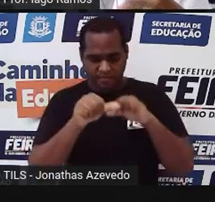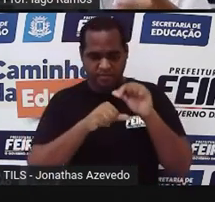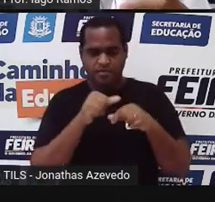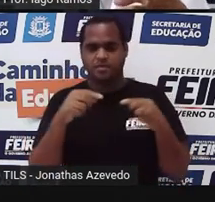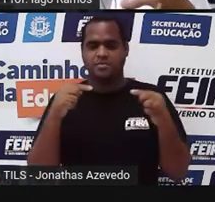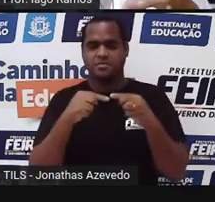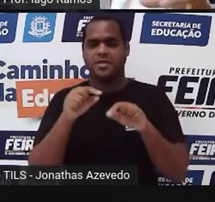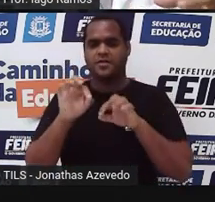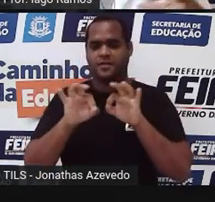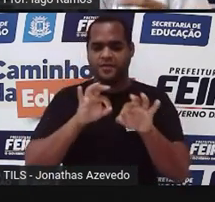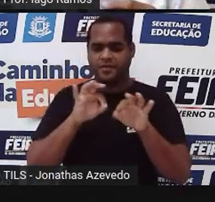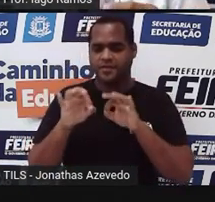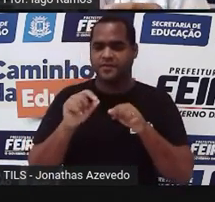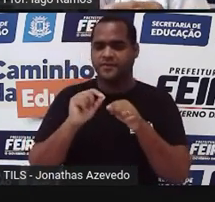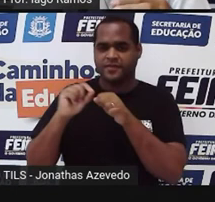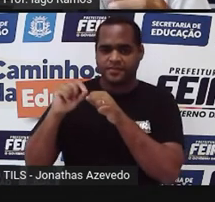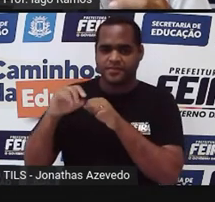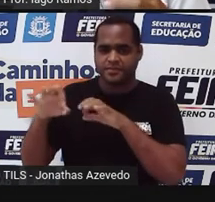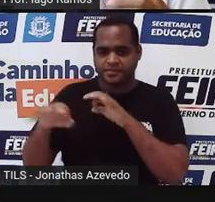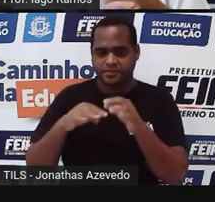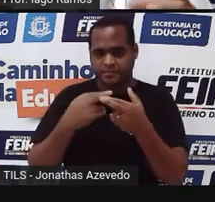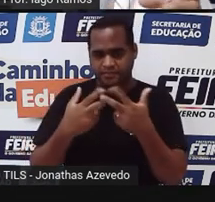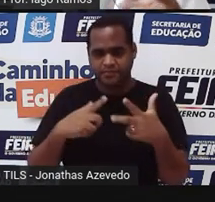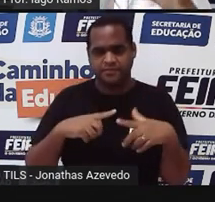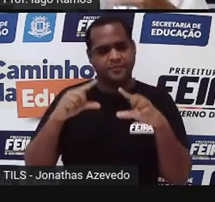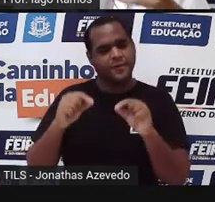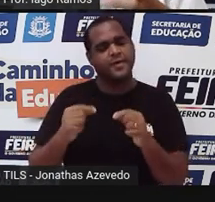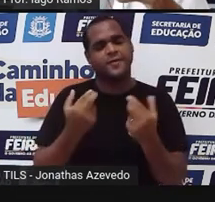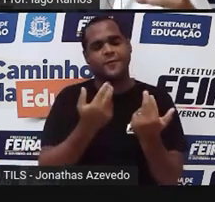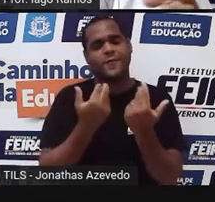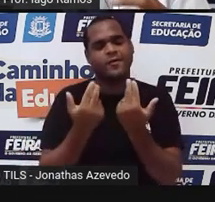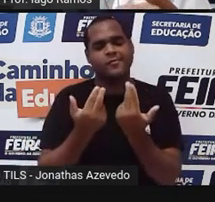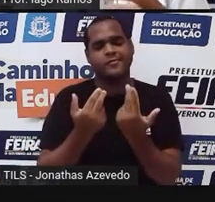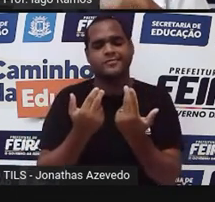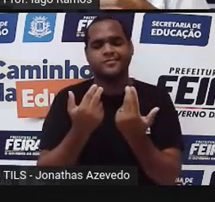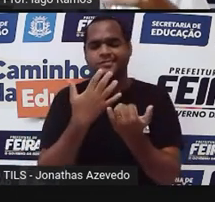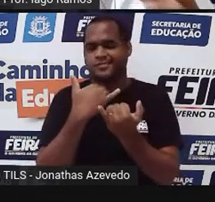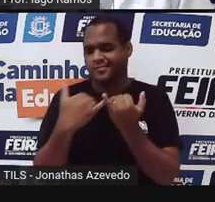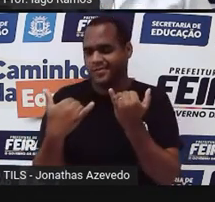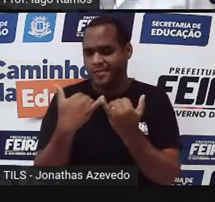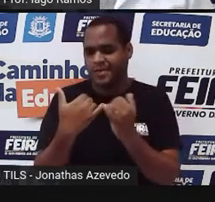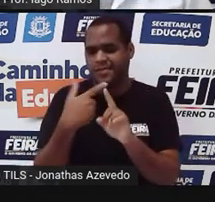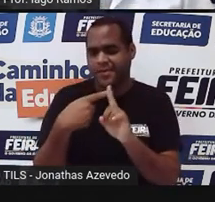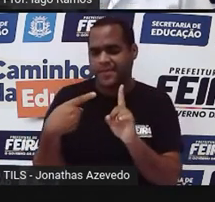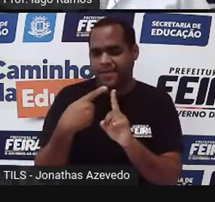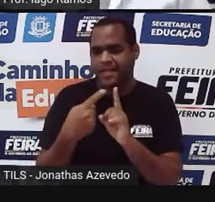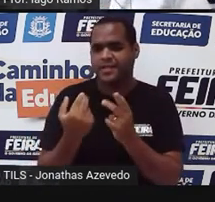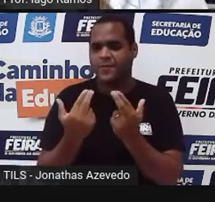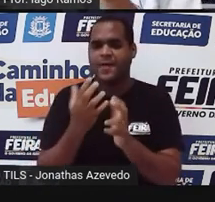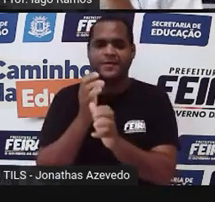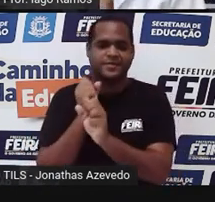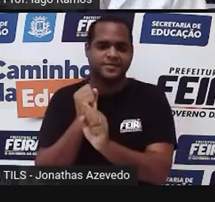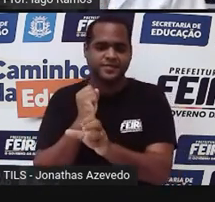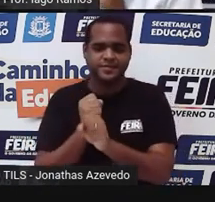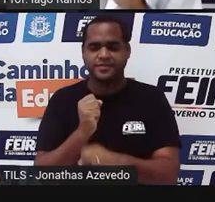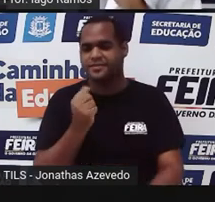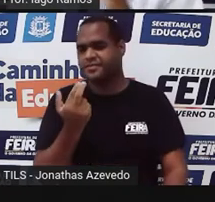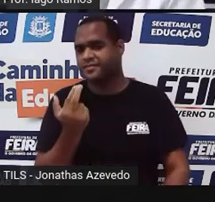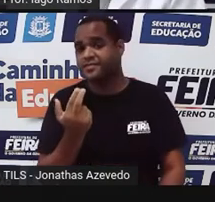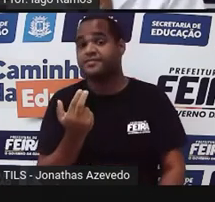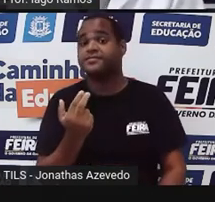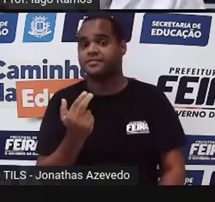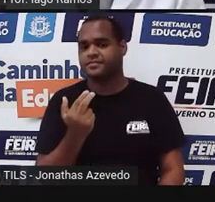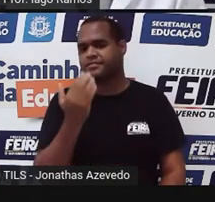dois retângulos menores, iguaizinhos, semelhantes, com as mesmas medidas? É claro